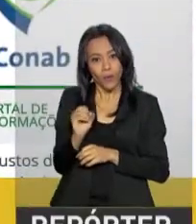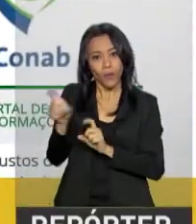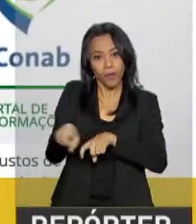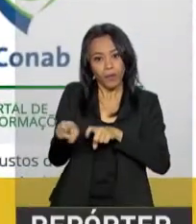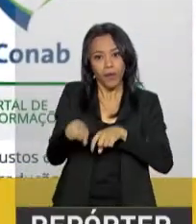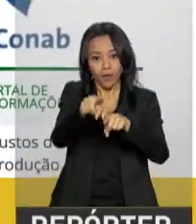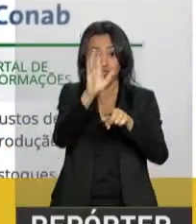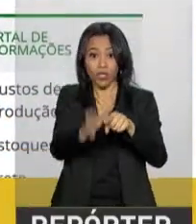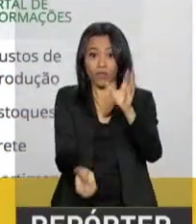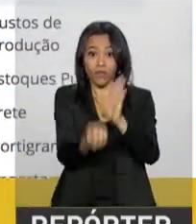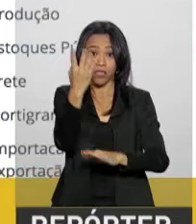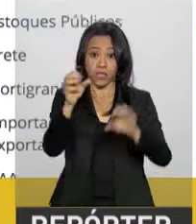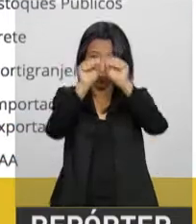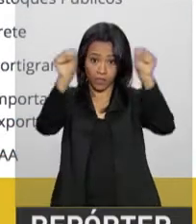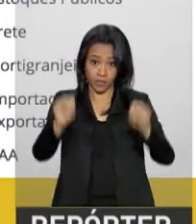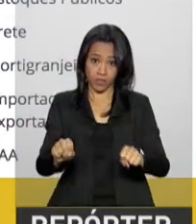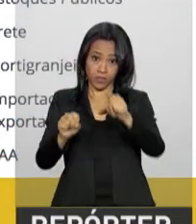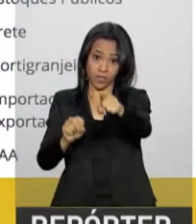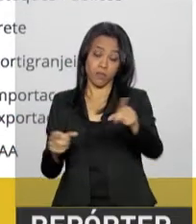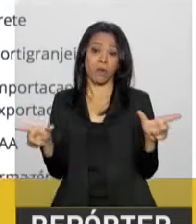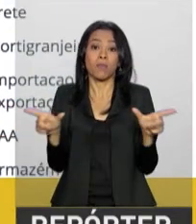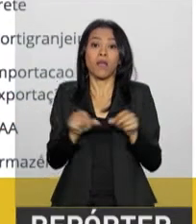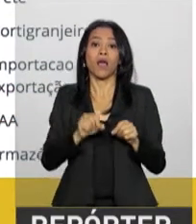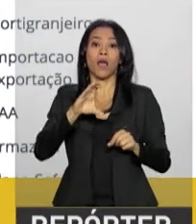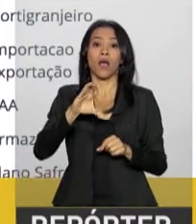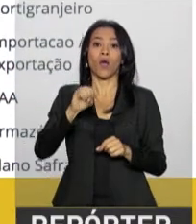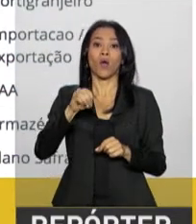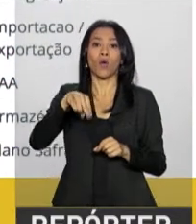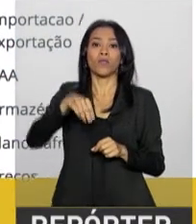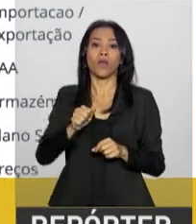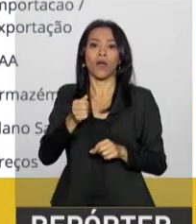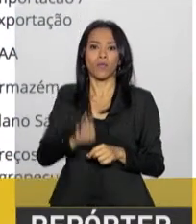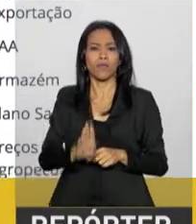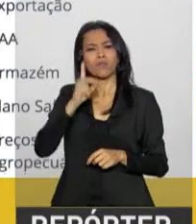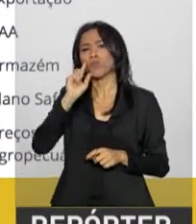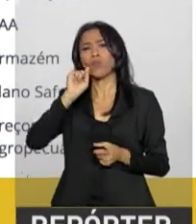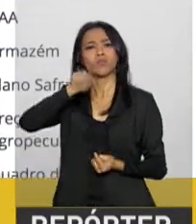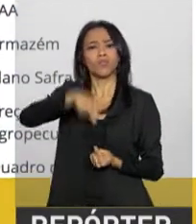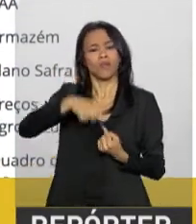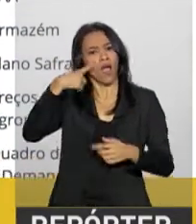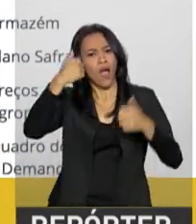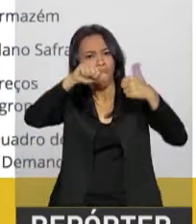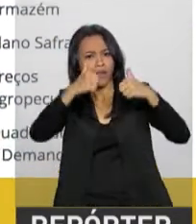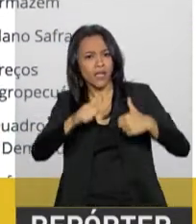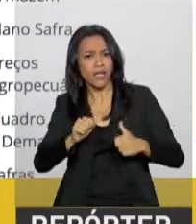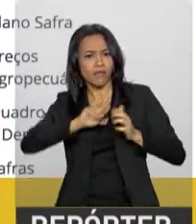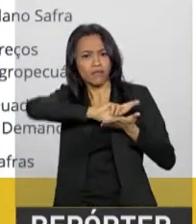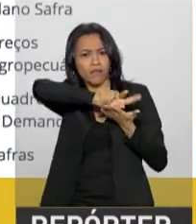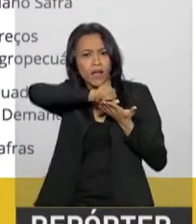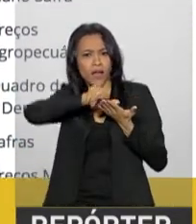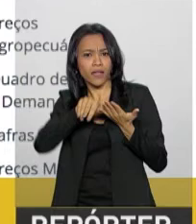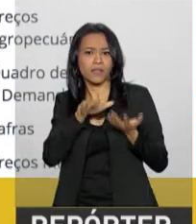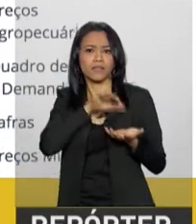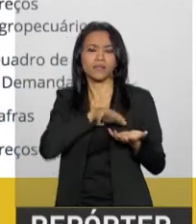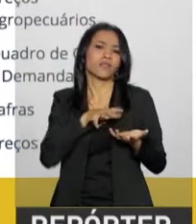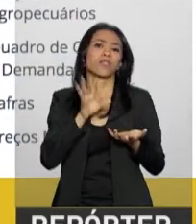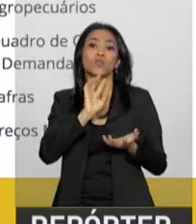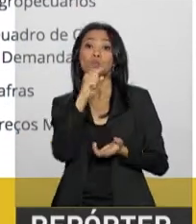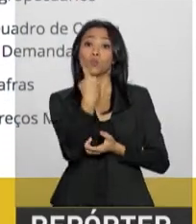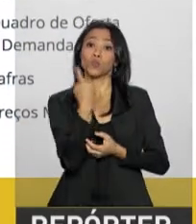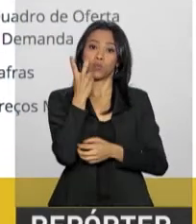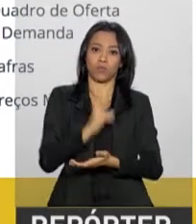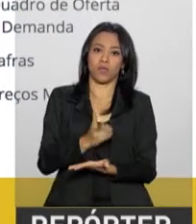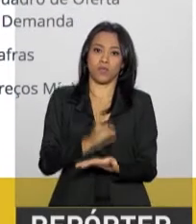Companhia Nacional de Abastecimento, a CONAB, para facilitar a análise de vários setores em um só lugar. Na internet, com o